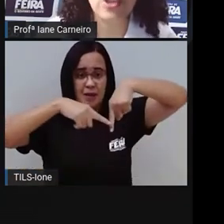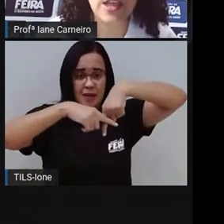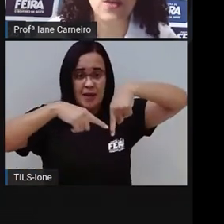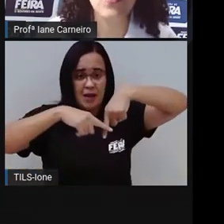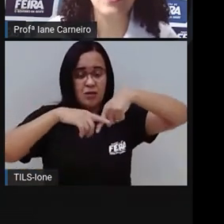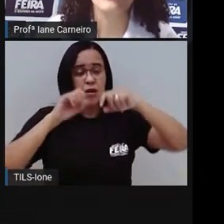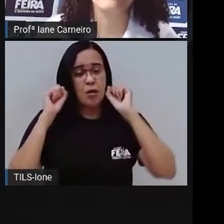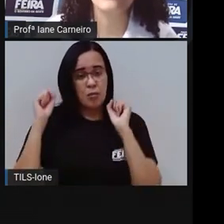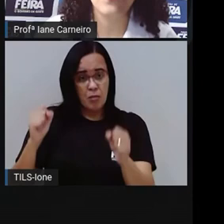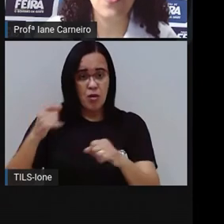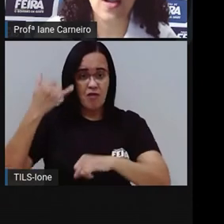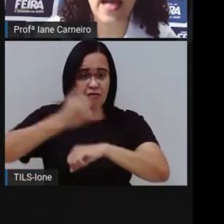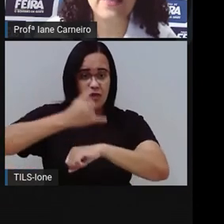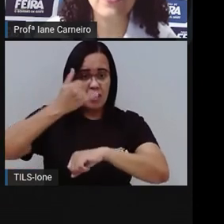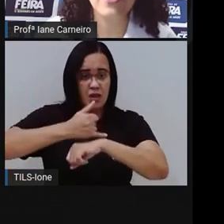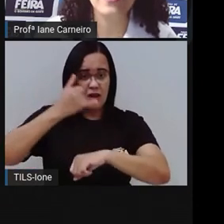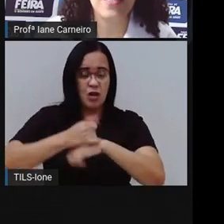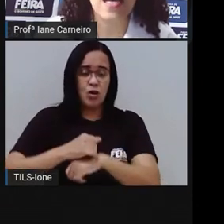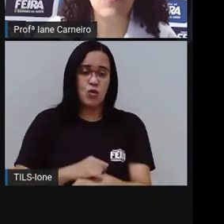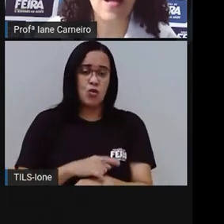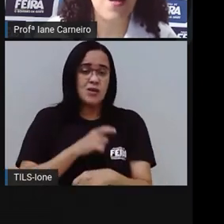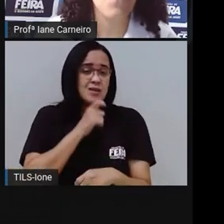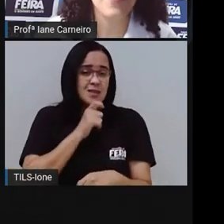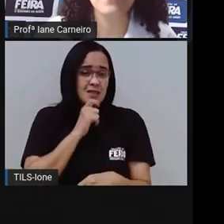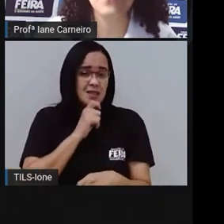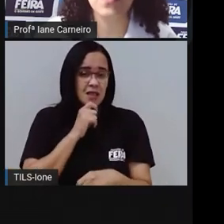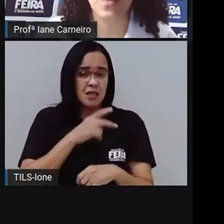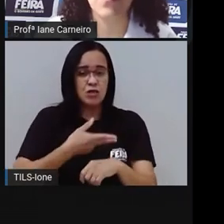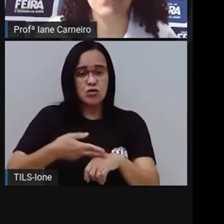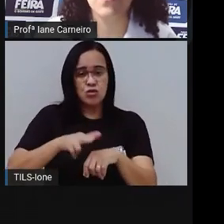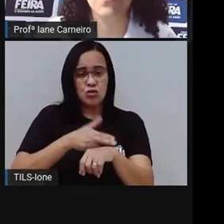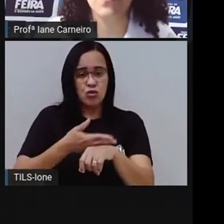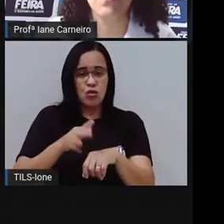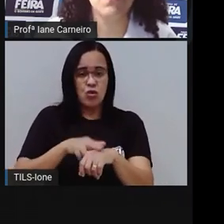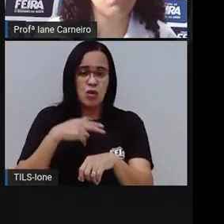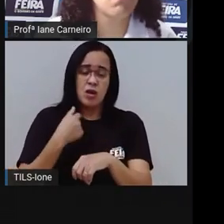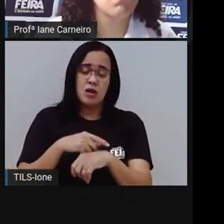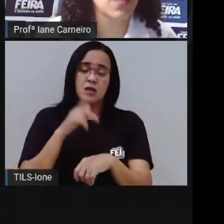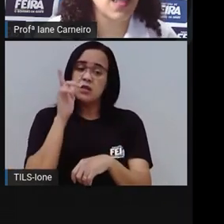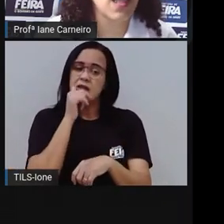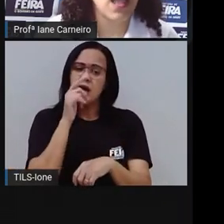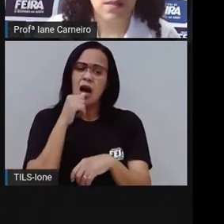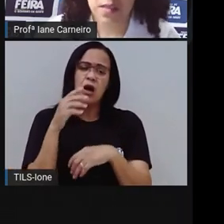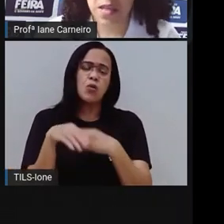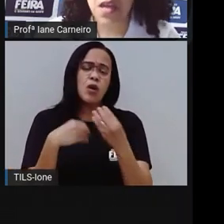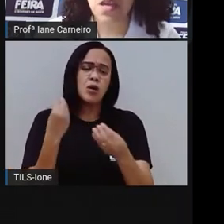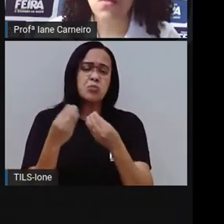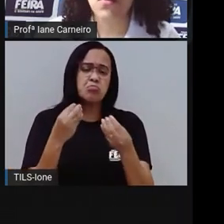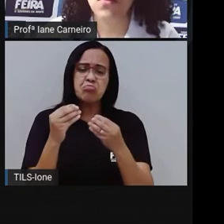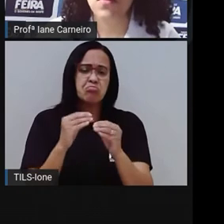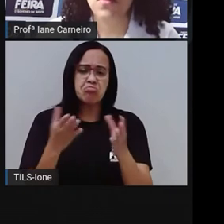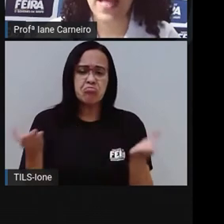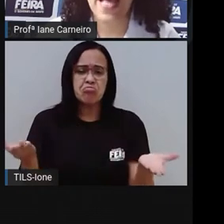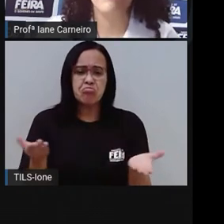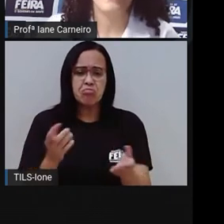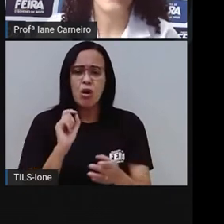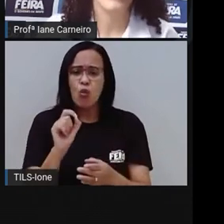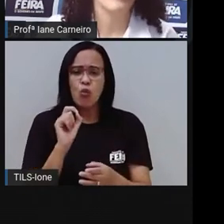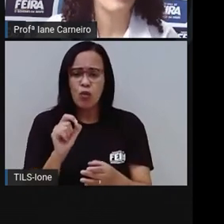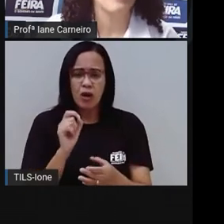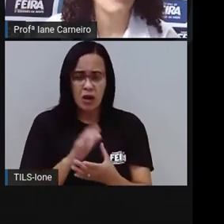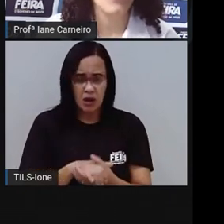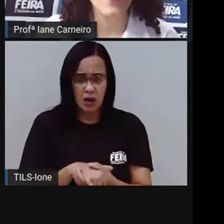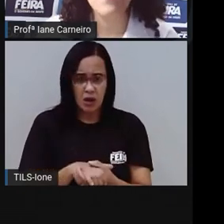de gelo, de chocolate e água ao mesmo tempo. Sei não. É a